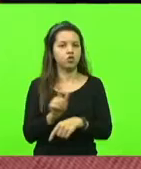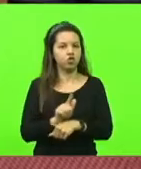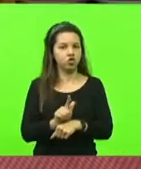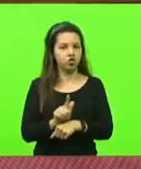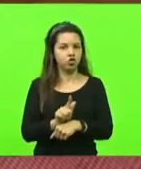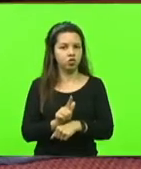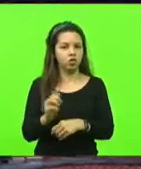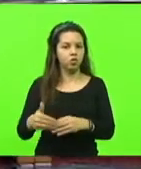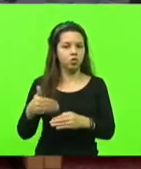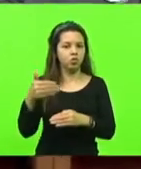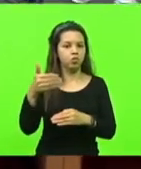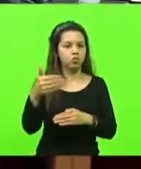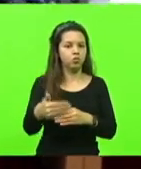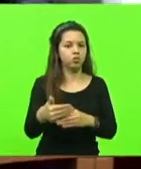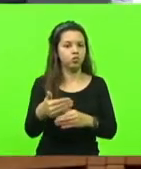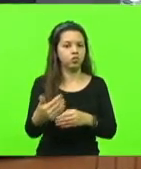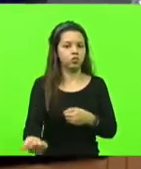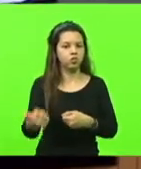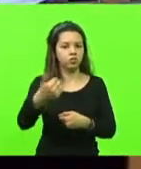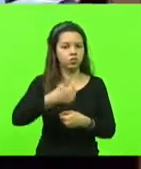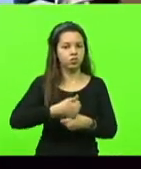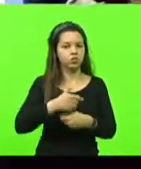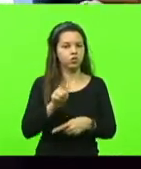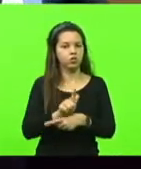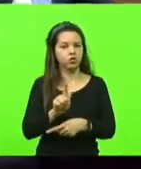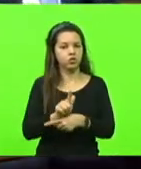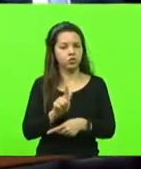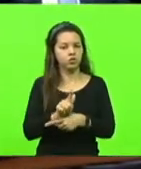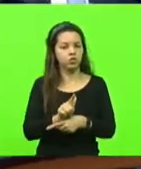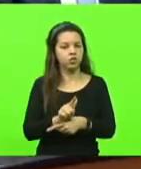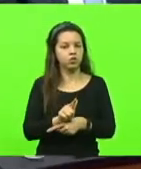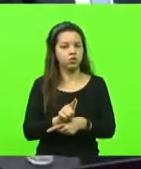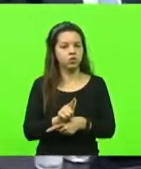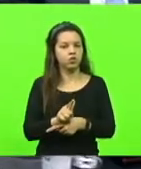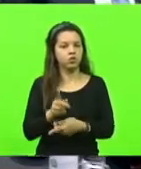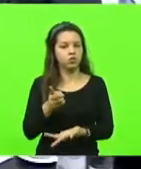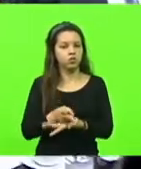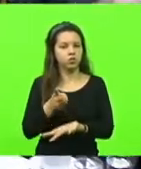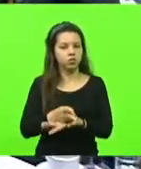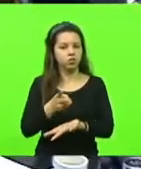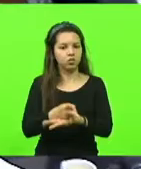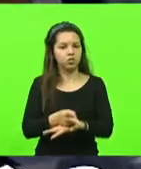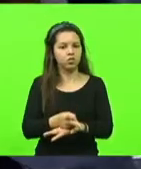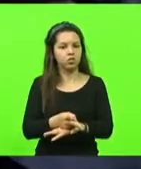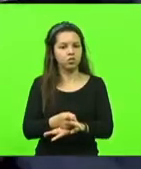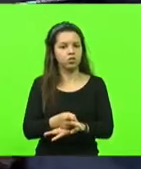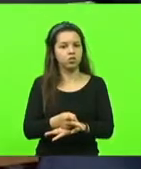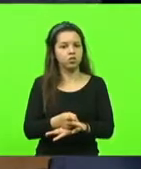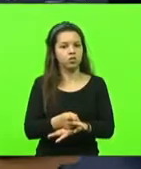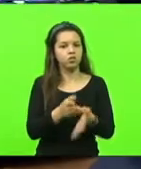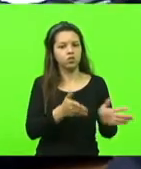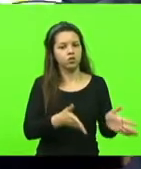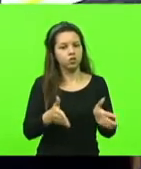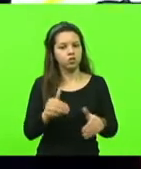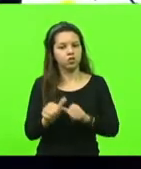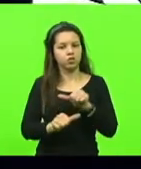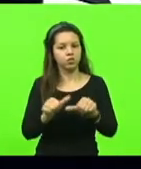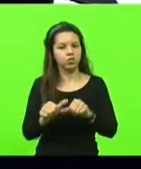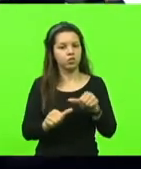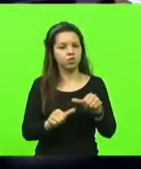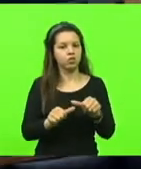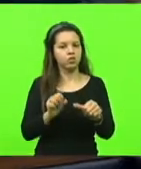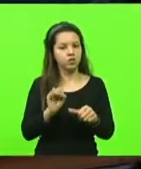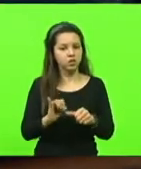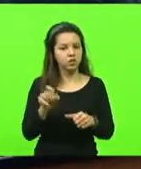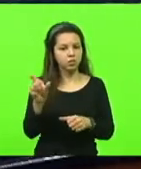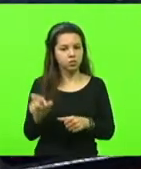quem sucede à gestão, de manter o termo de ajustamento. Ou seja, se algum gestor